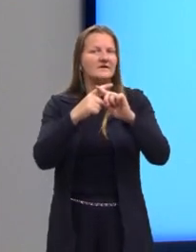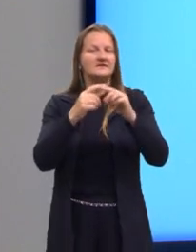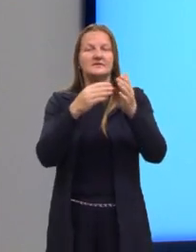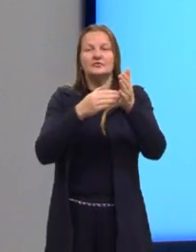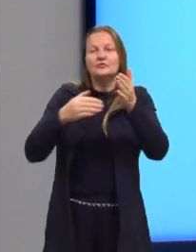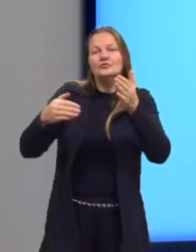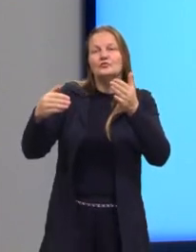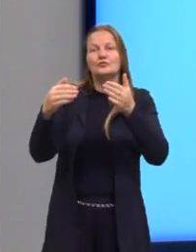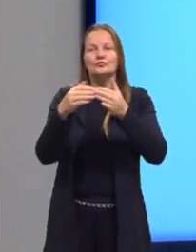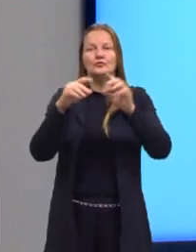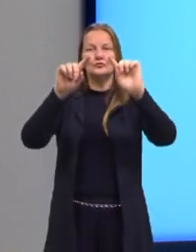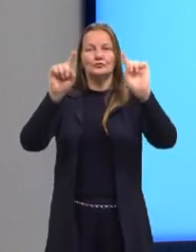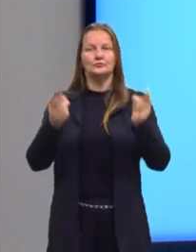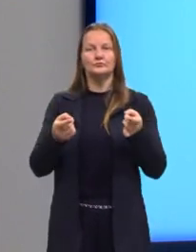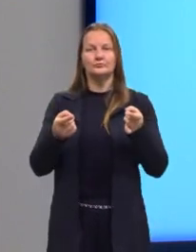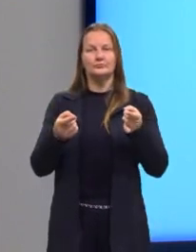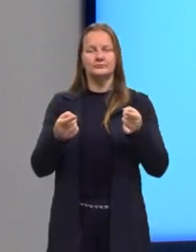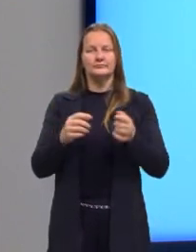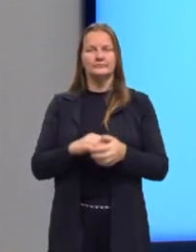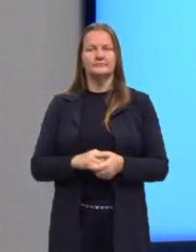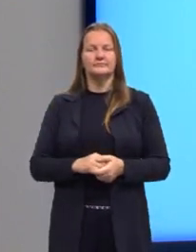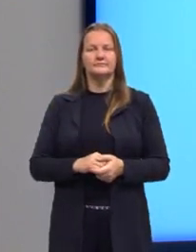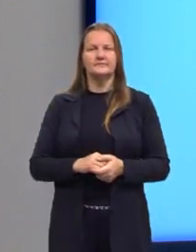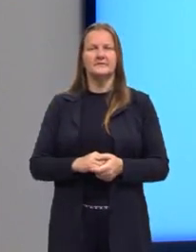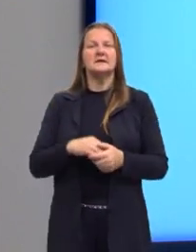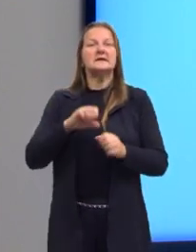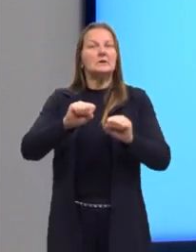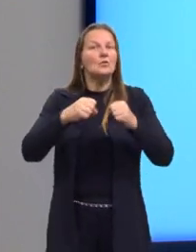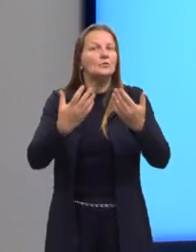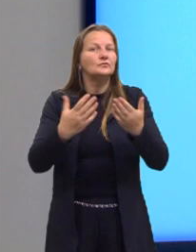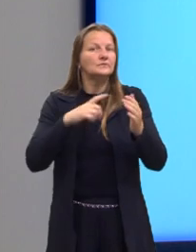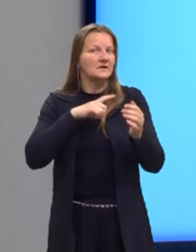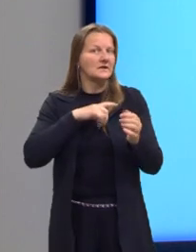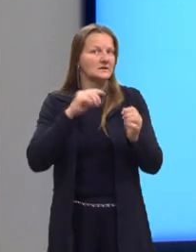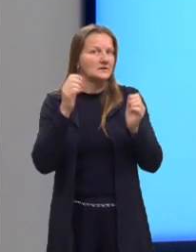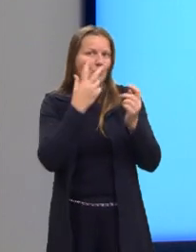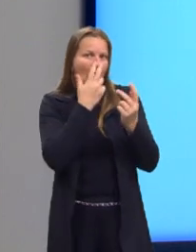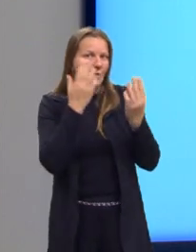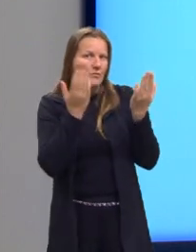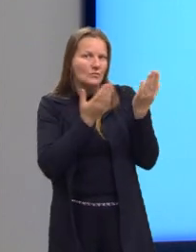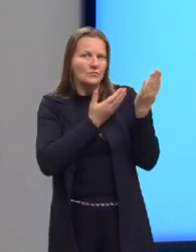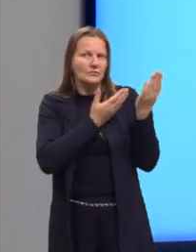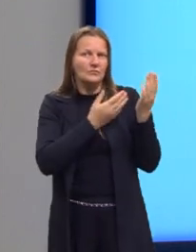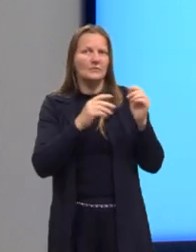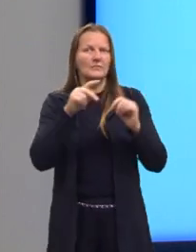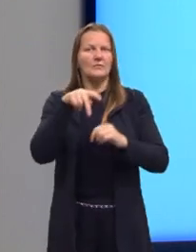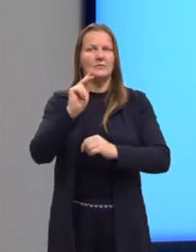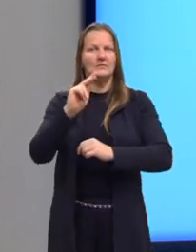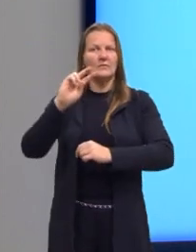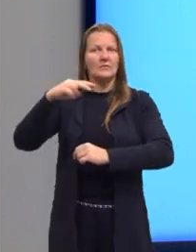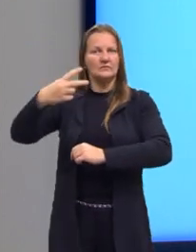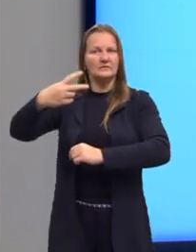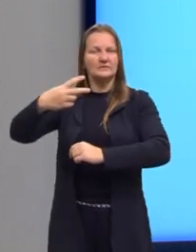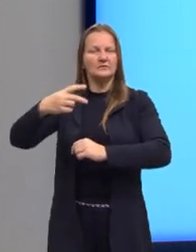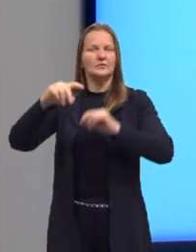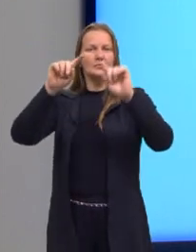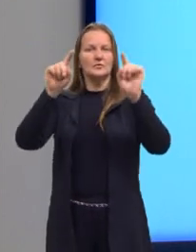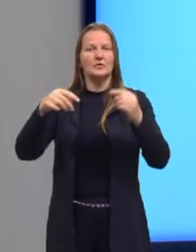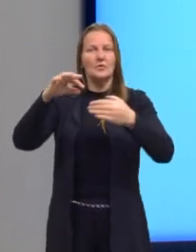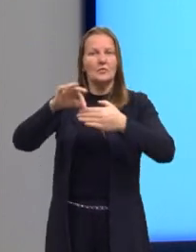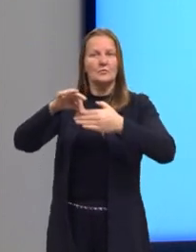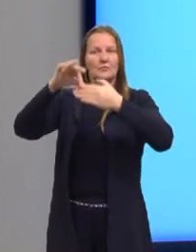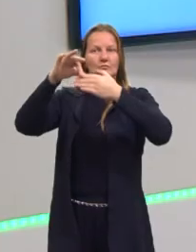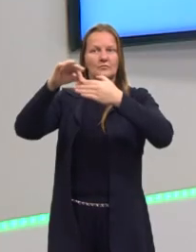que está entre parênteses. Quando acontece isso, né? A gente diz que o K ao quadrado ali, ele estaria em evidência,